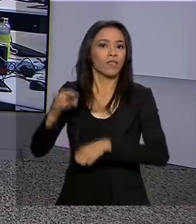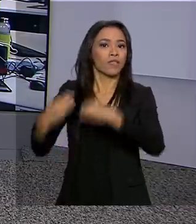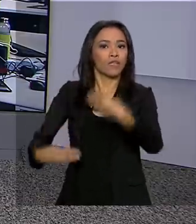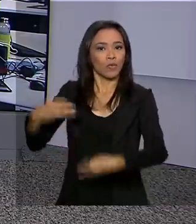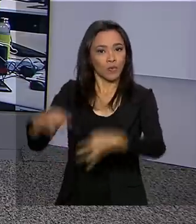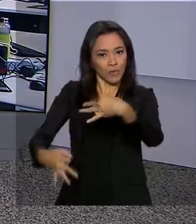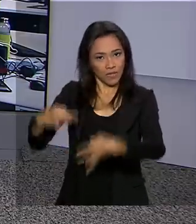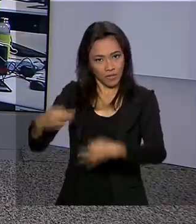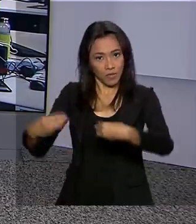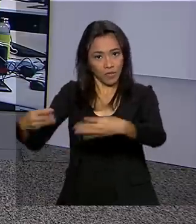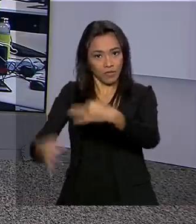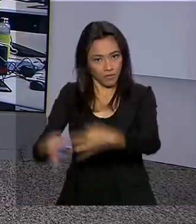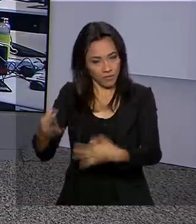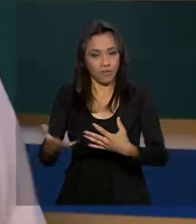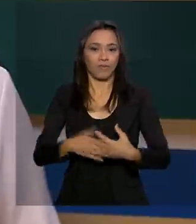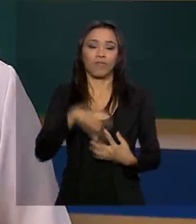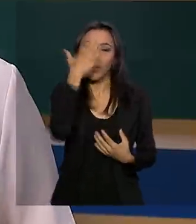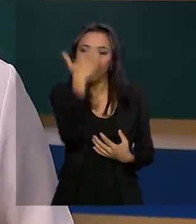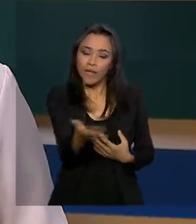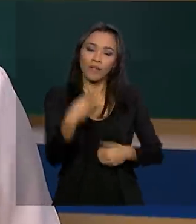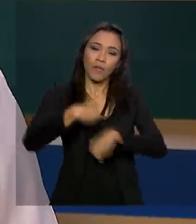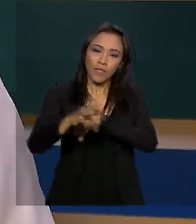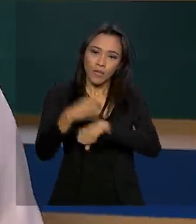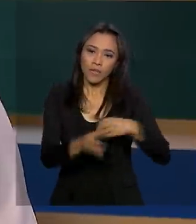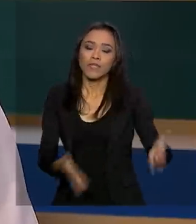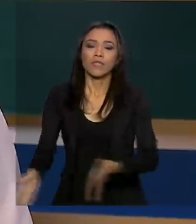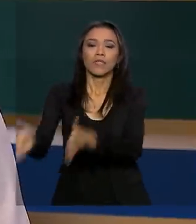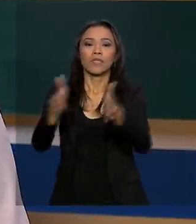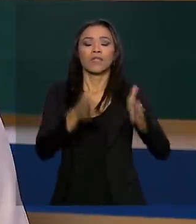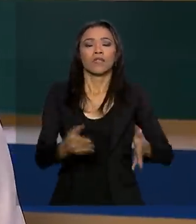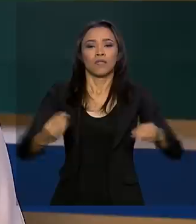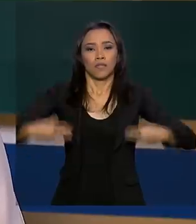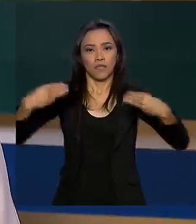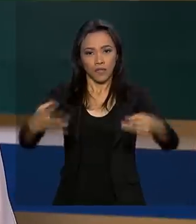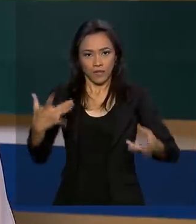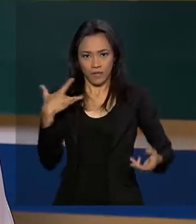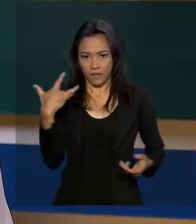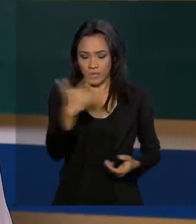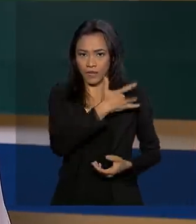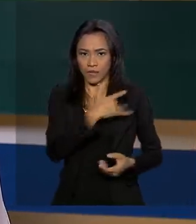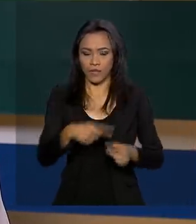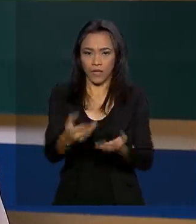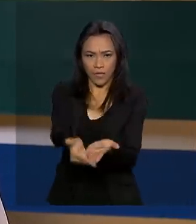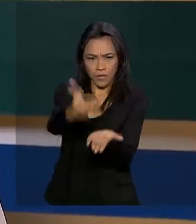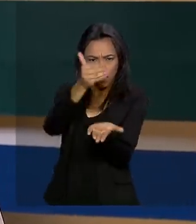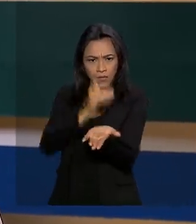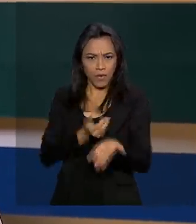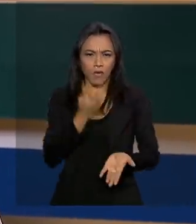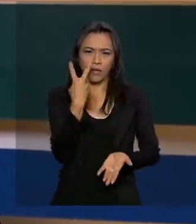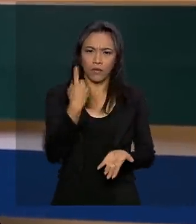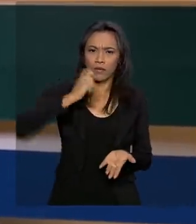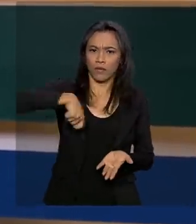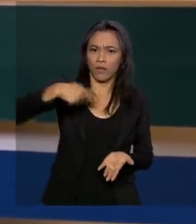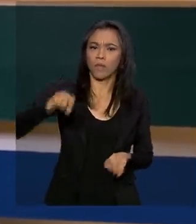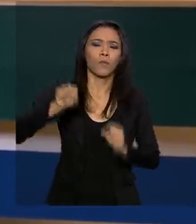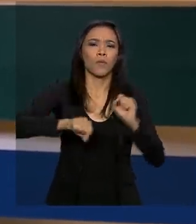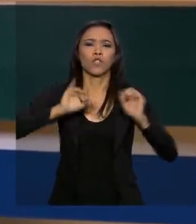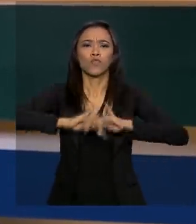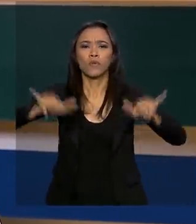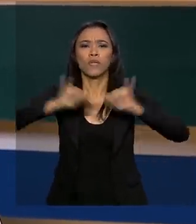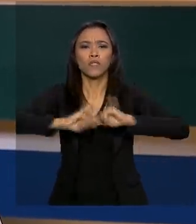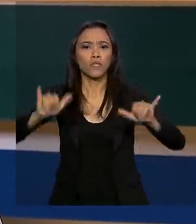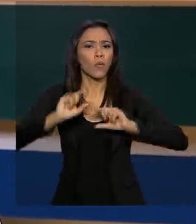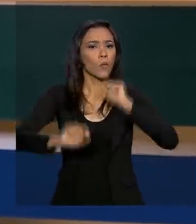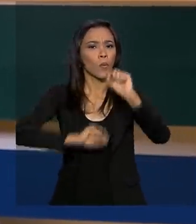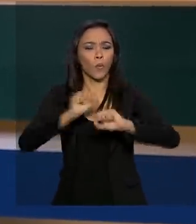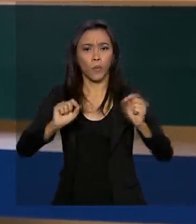Obrigada, Priscila, pelas suas informações. E o Ministério da Saúde decidiu antecipar em dois meses a campanha de mobilização contra